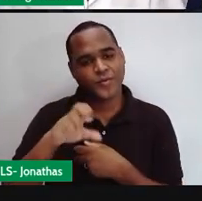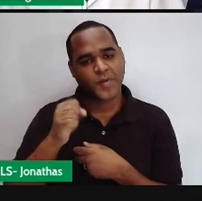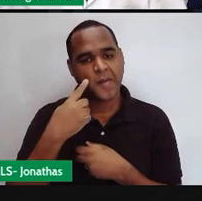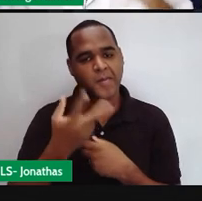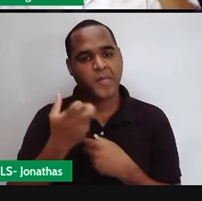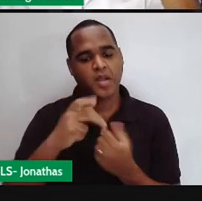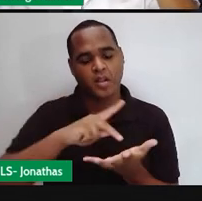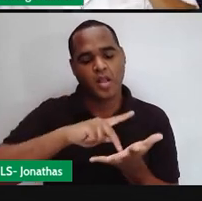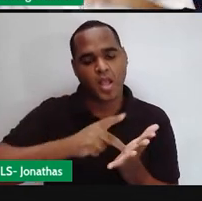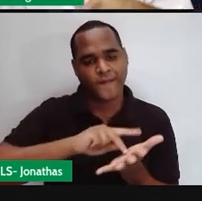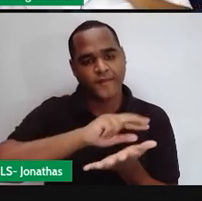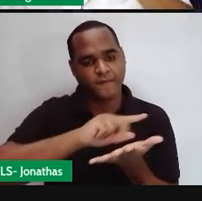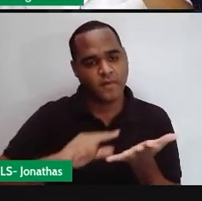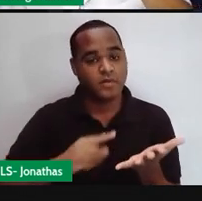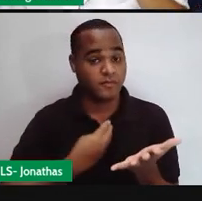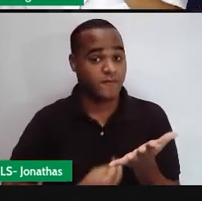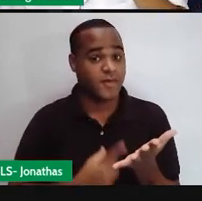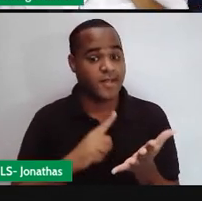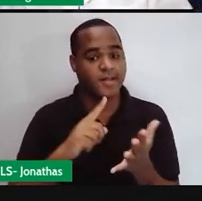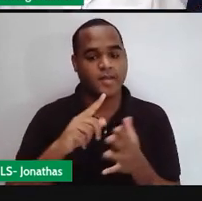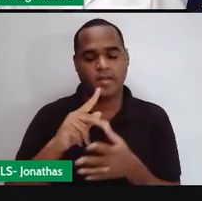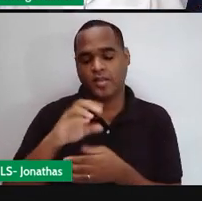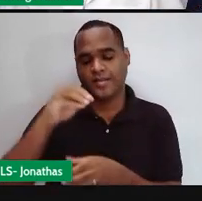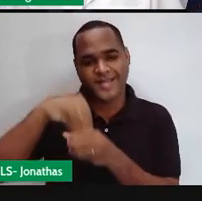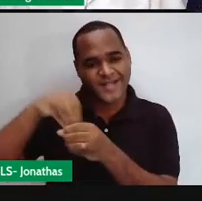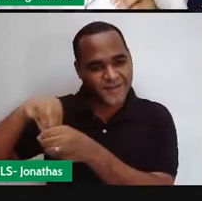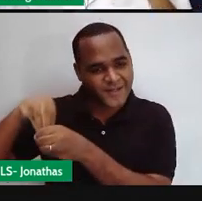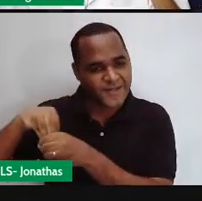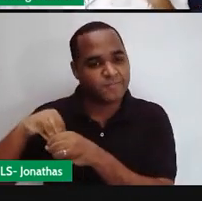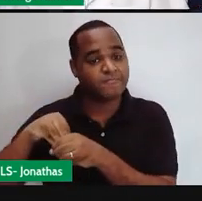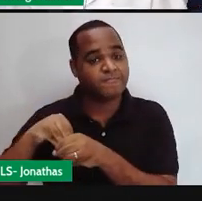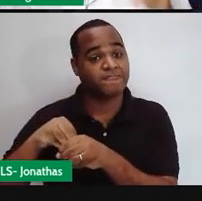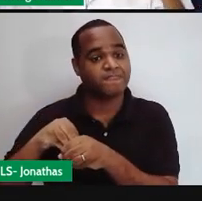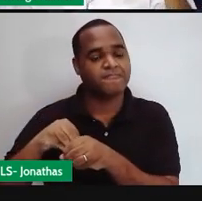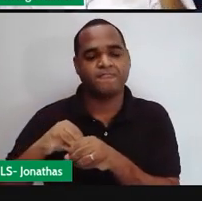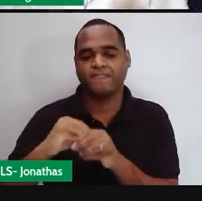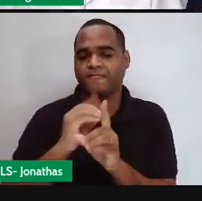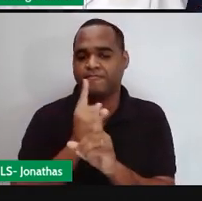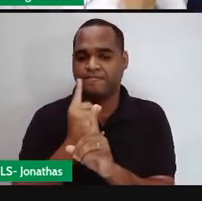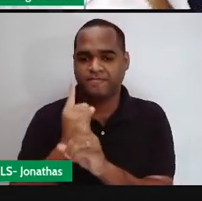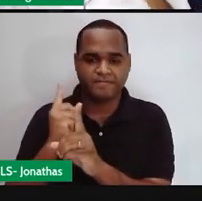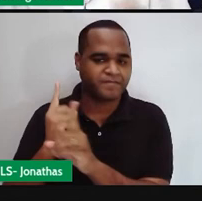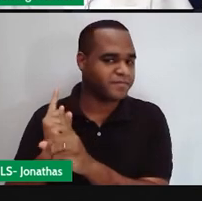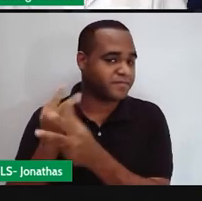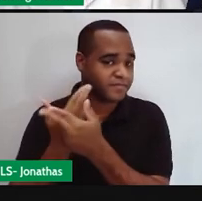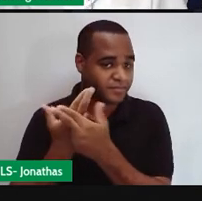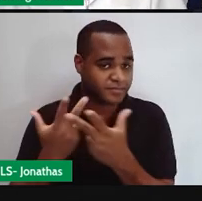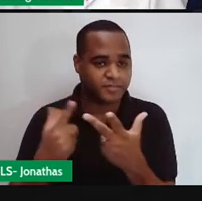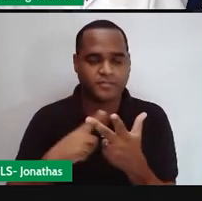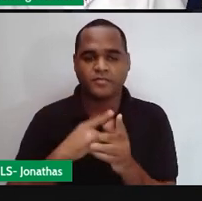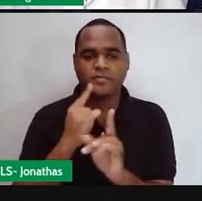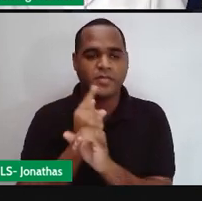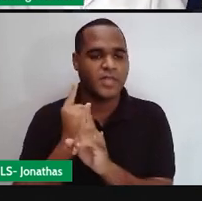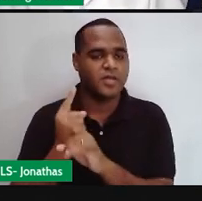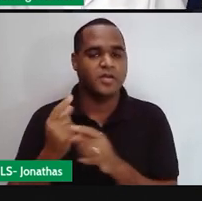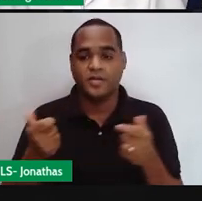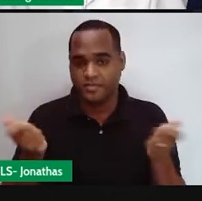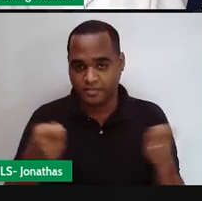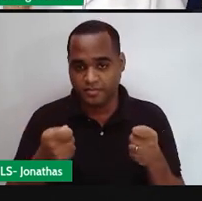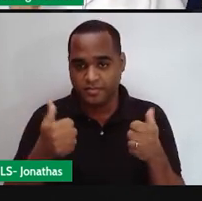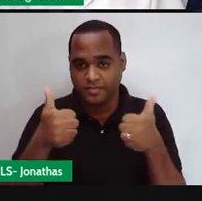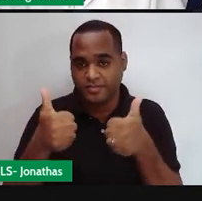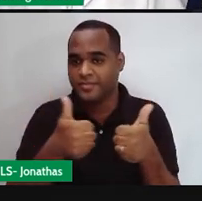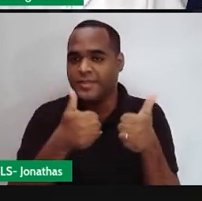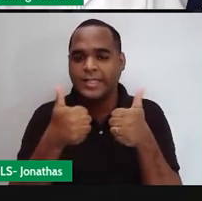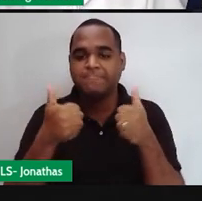onde ficam os ângulos nos polígonos foi identificar ângulos em polígonos belezinha